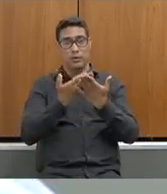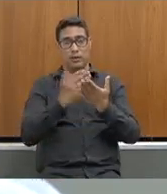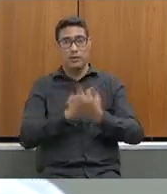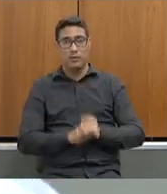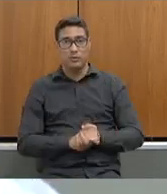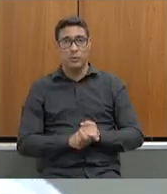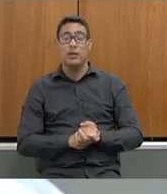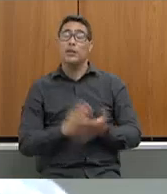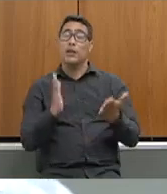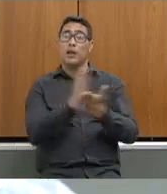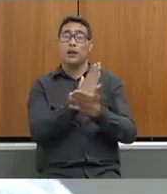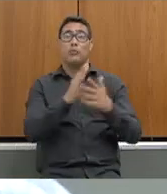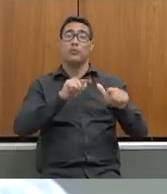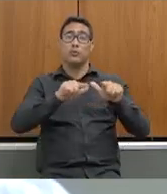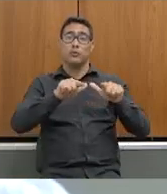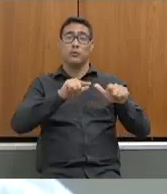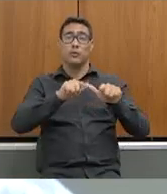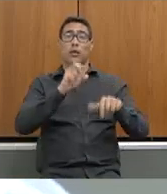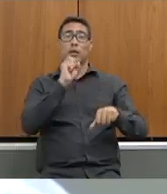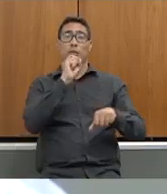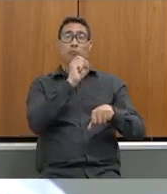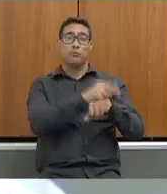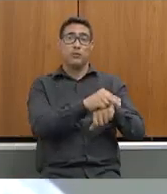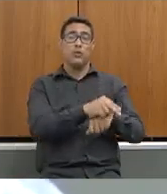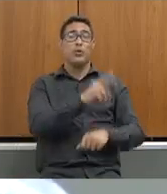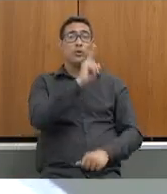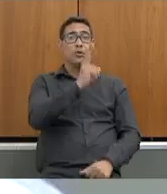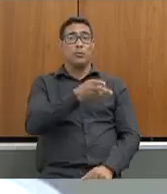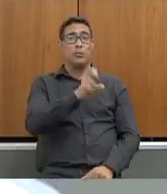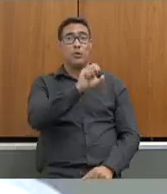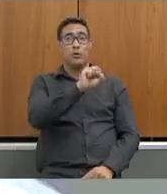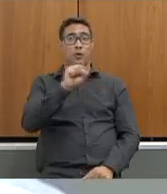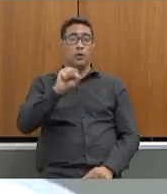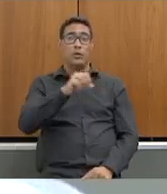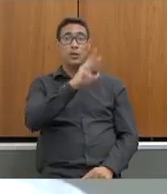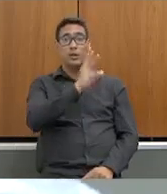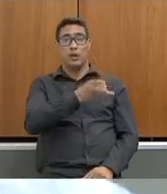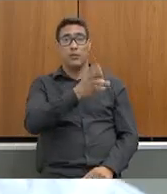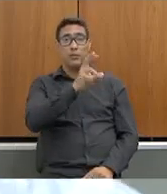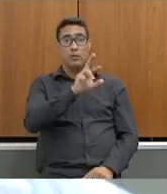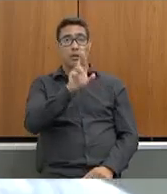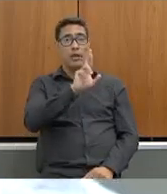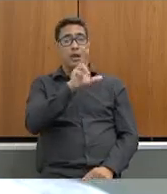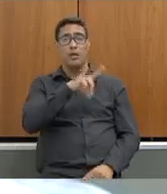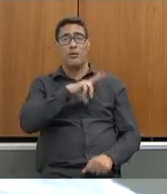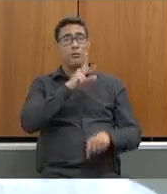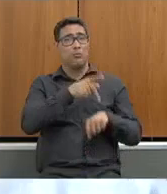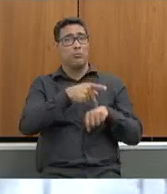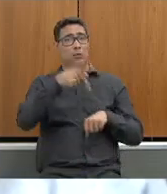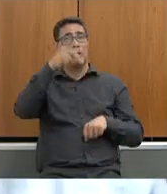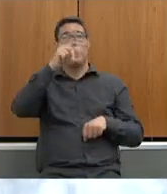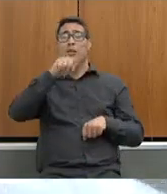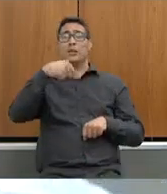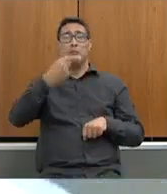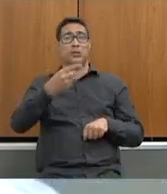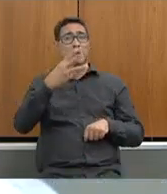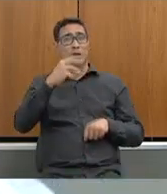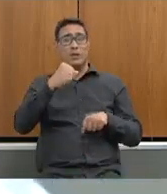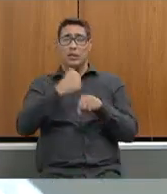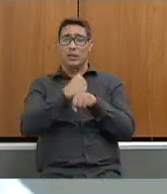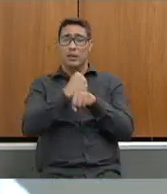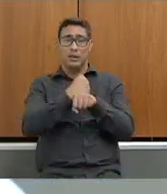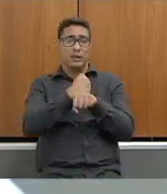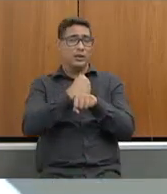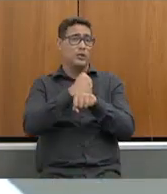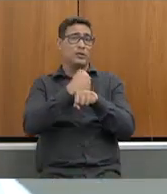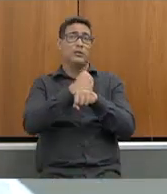se aposentando com 2.800 3 mil reais com especialização depois de 30 anos de casa